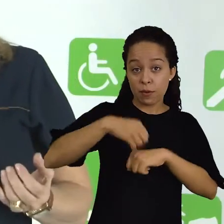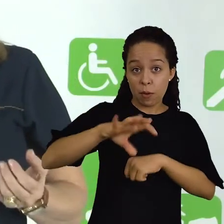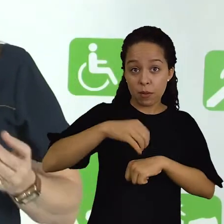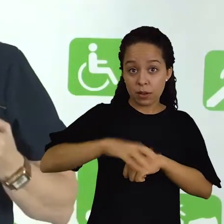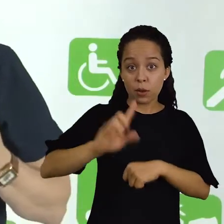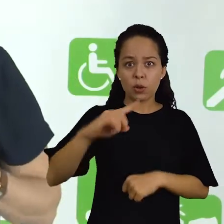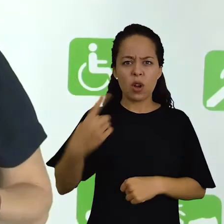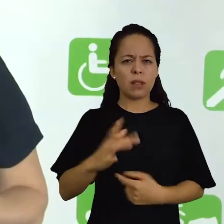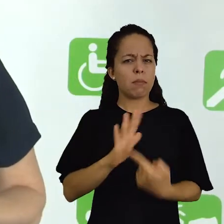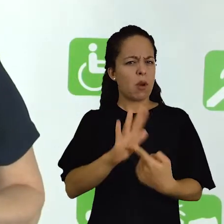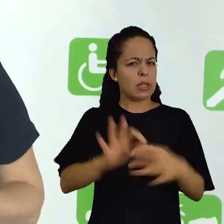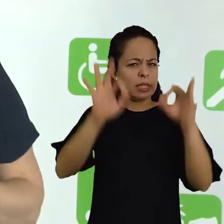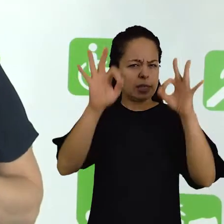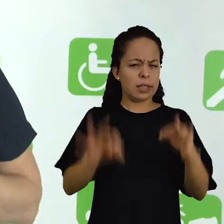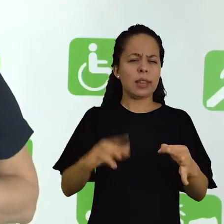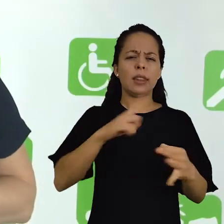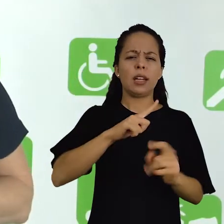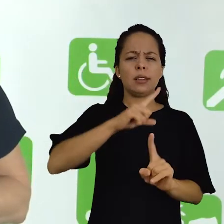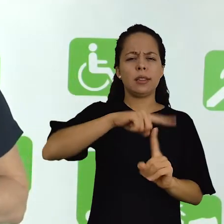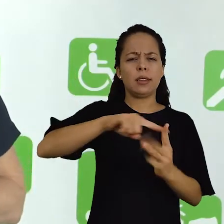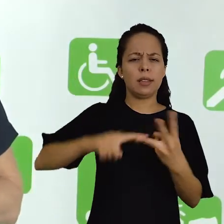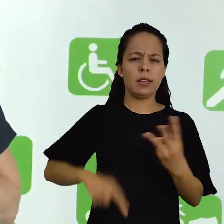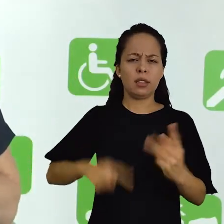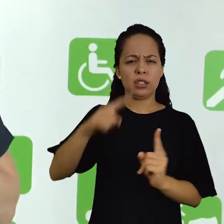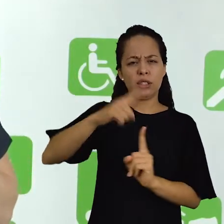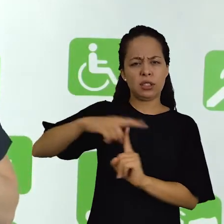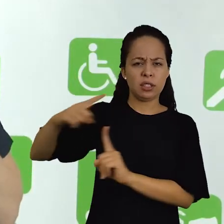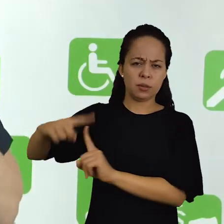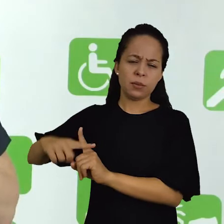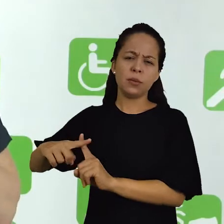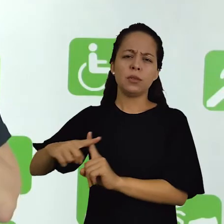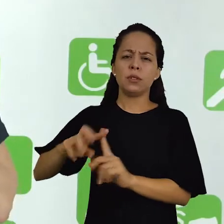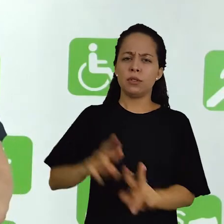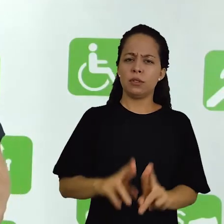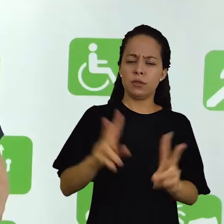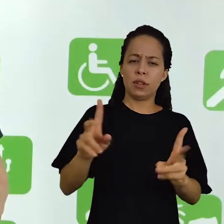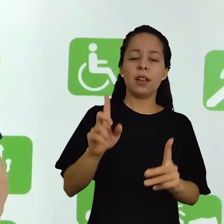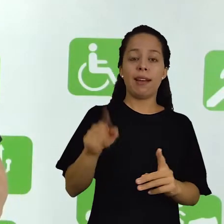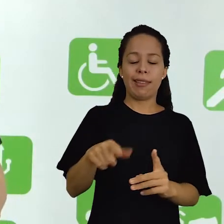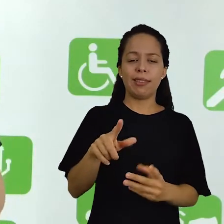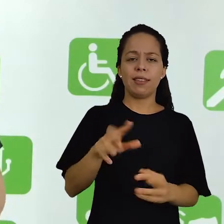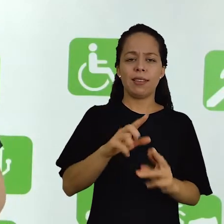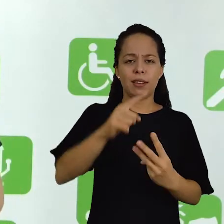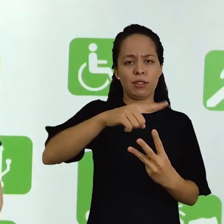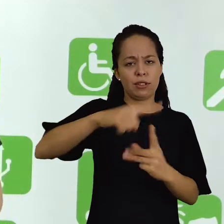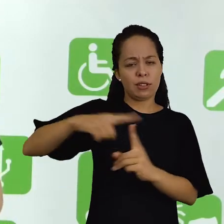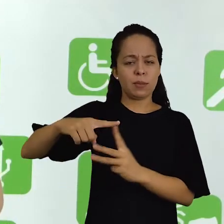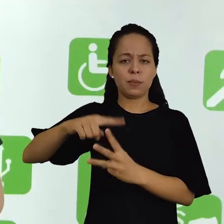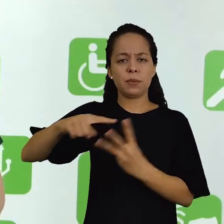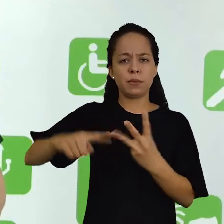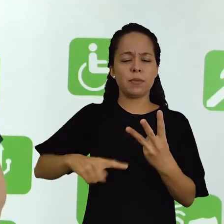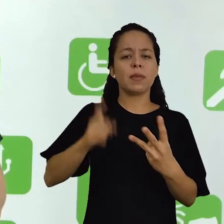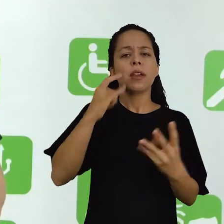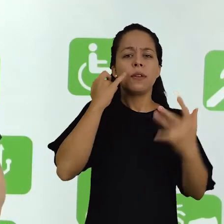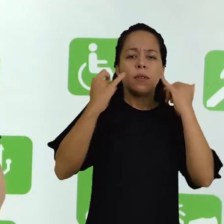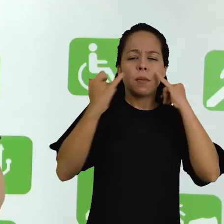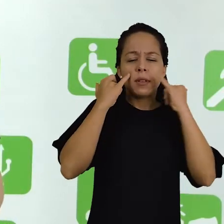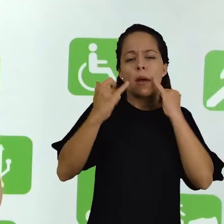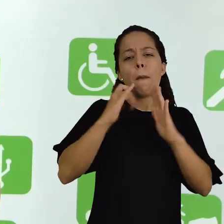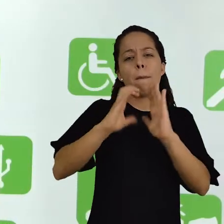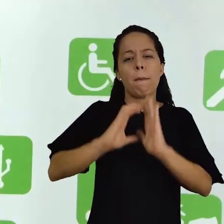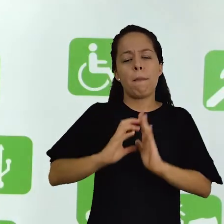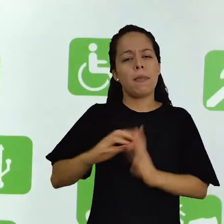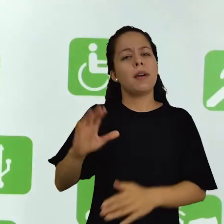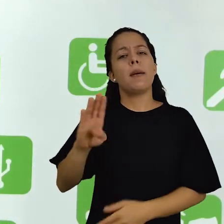fossem suficientes para afirmar que existem três tipos diferentes de comunidade de base e houvesse